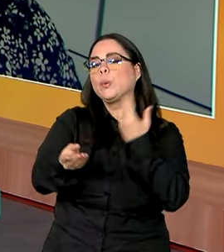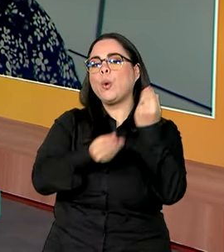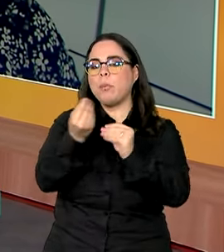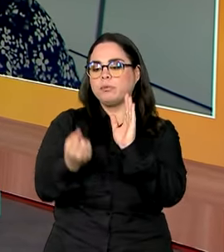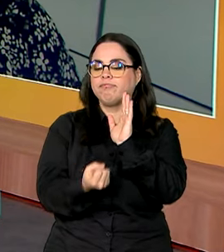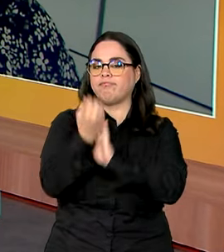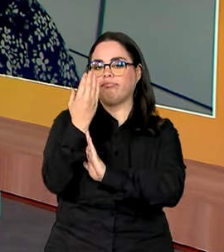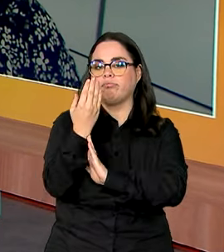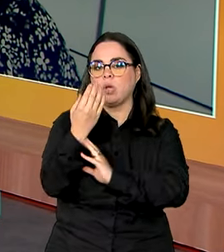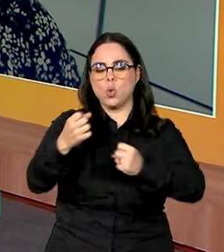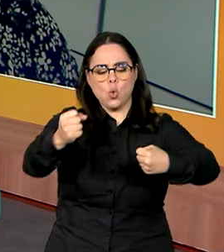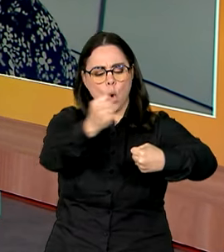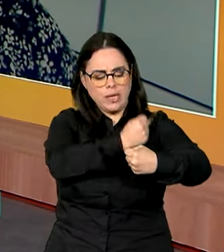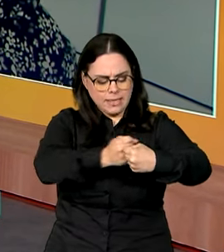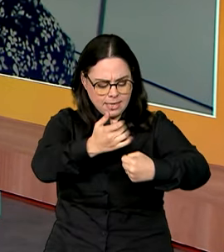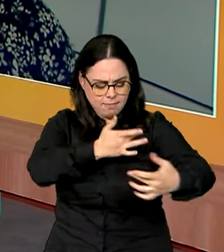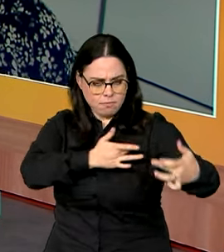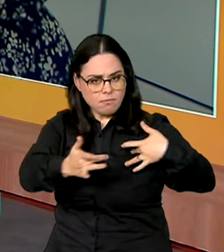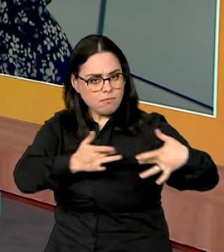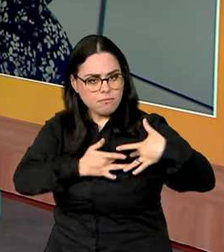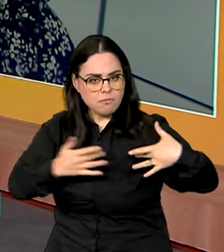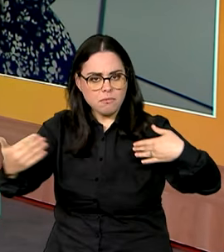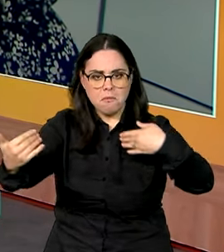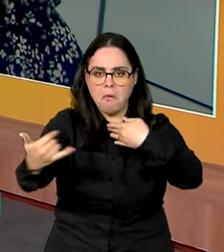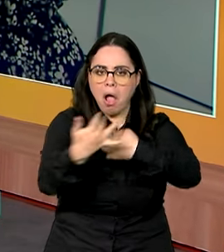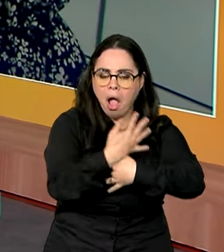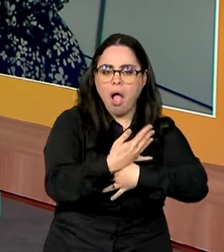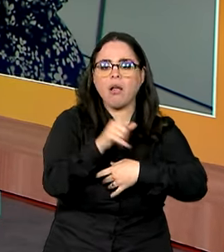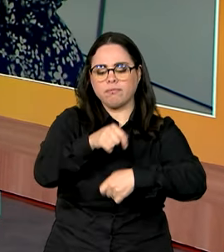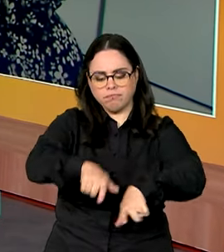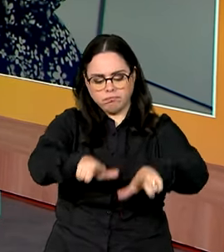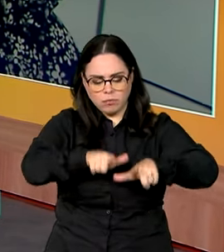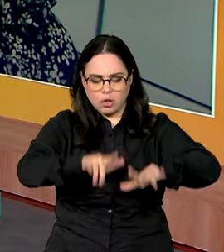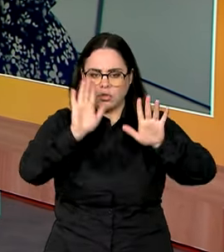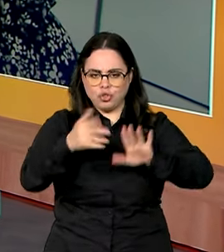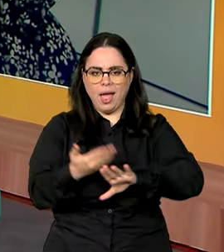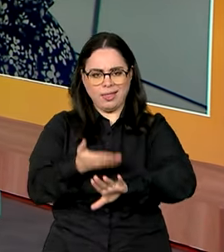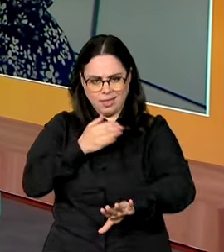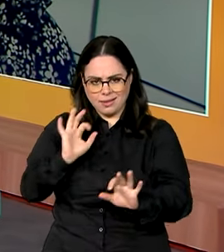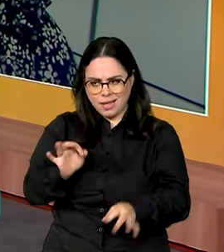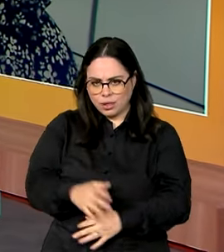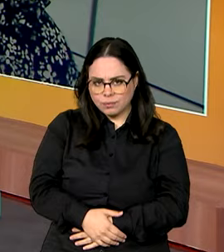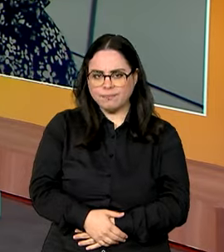surgiram essas cozinhas solidárias. Esses espaços já existiam, né?